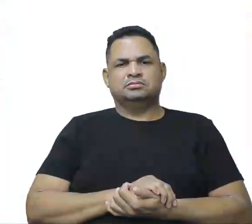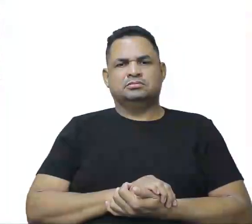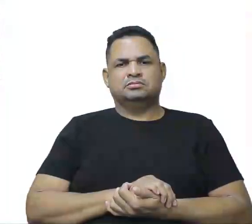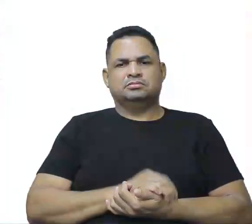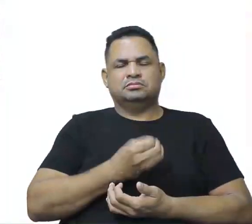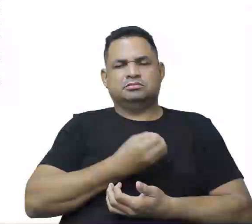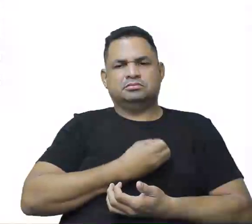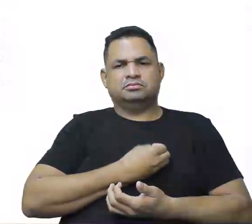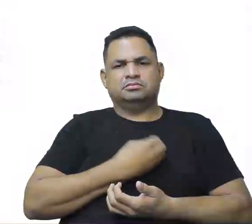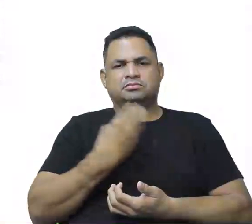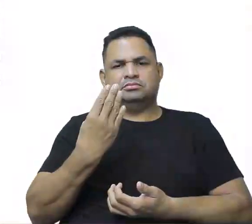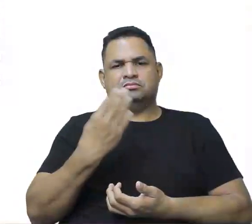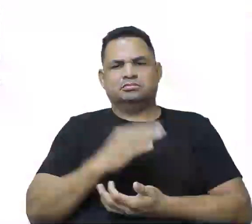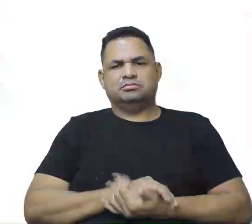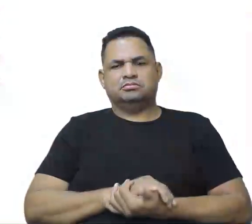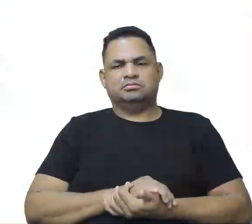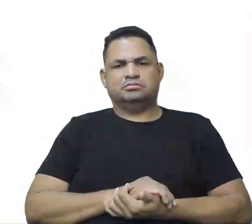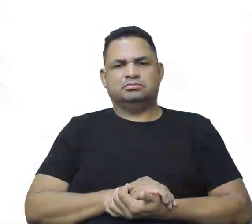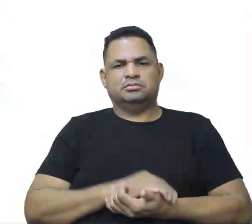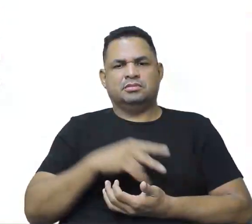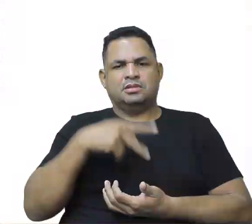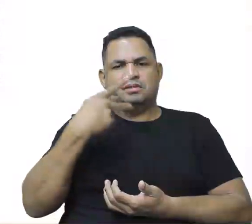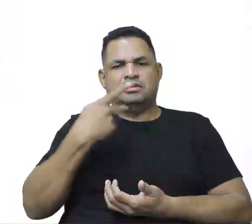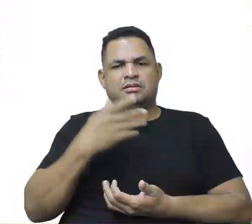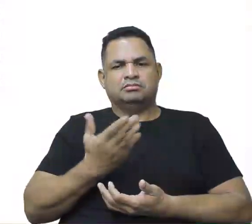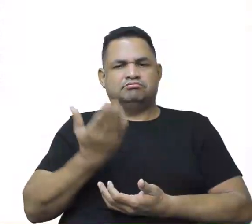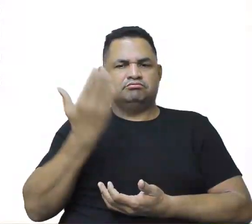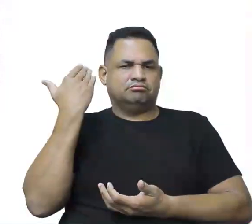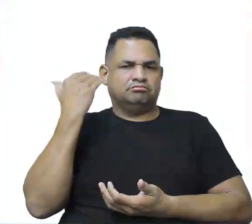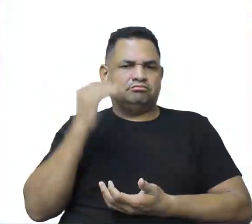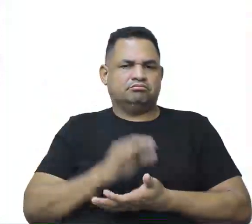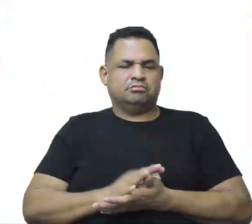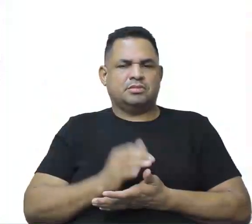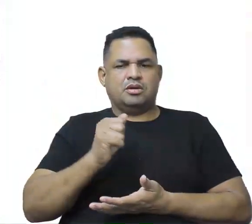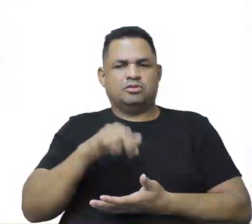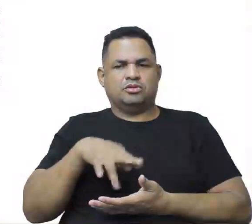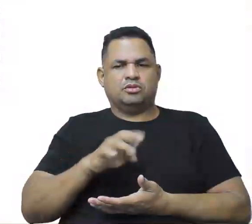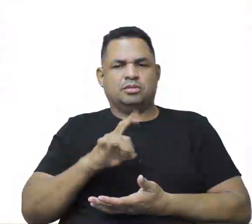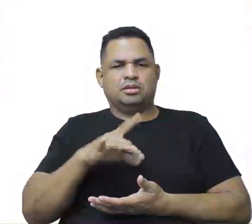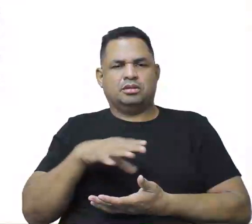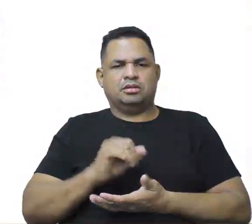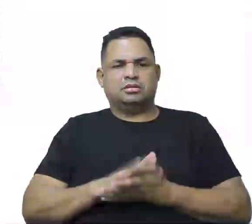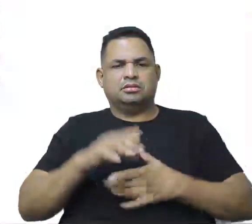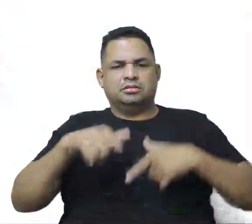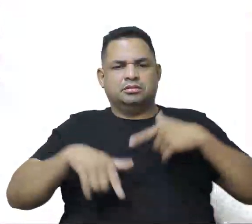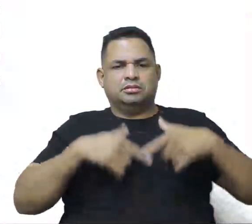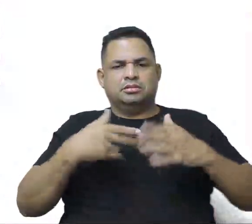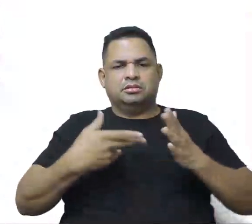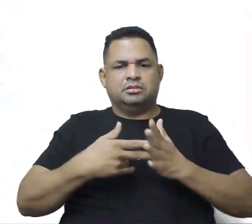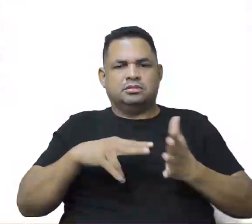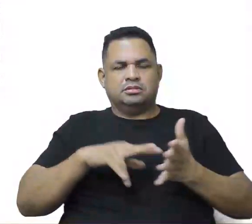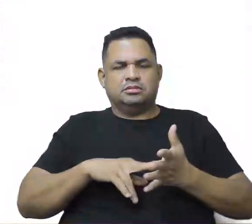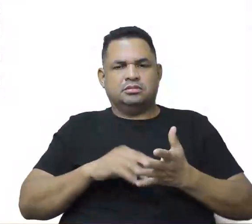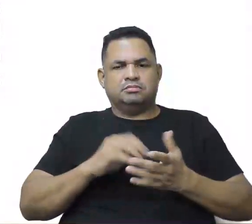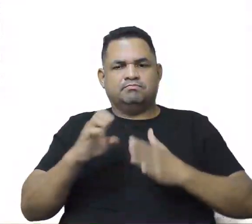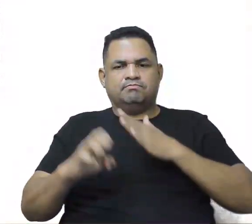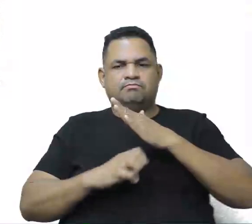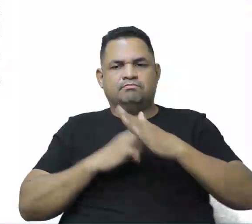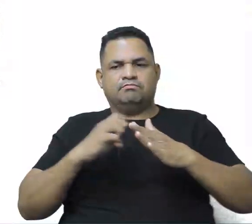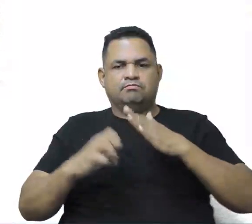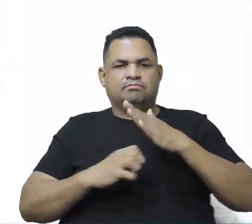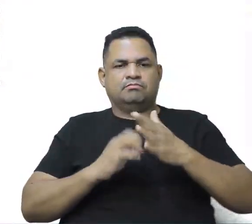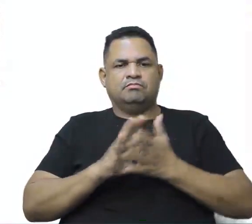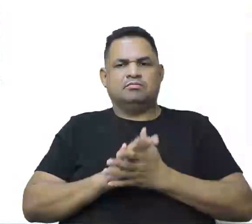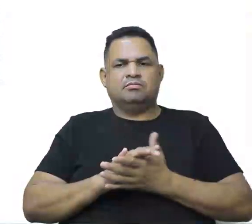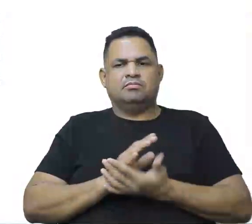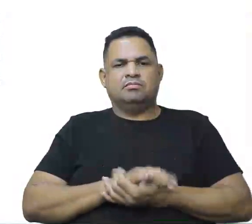Questão número 4, falava-se antes de autonomia da produção significar que uma empresa,